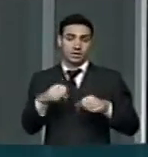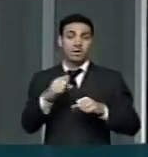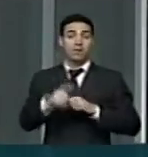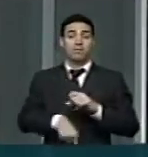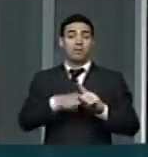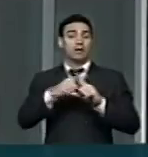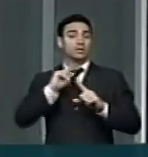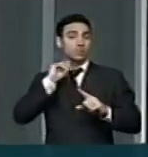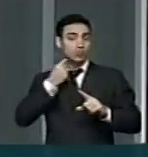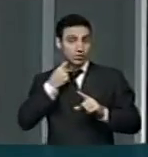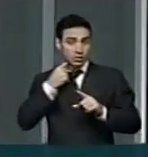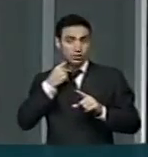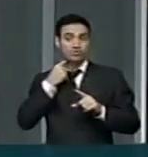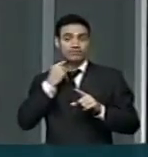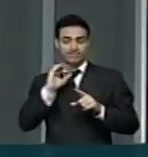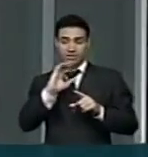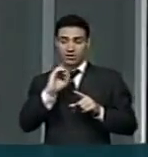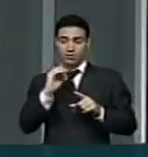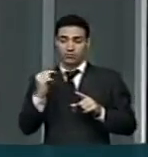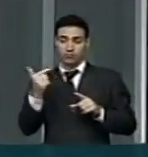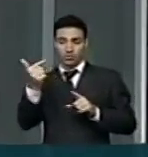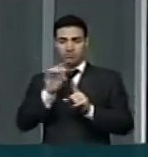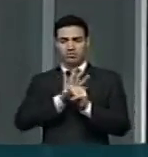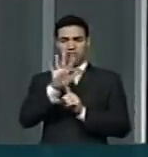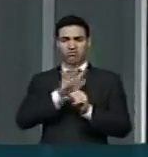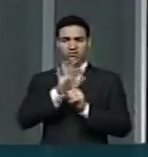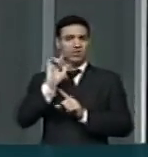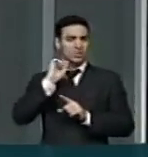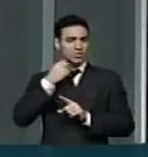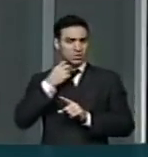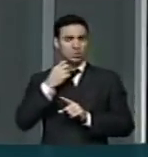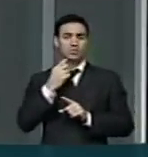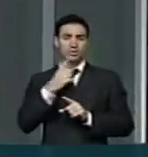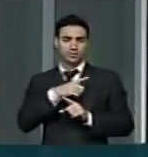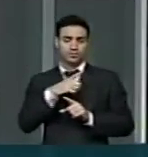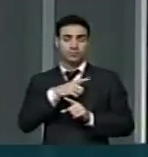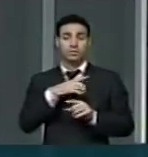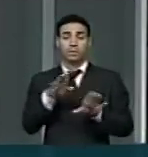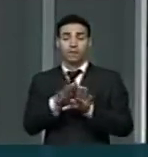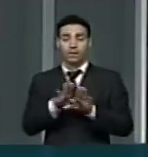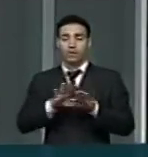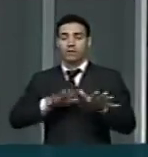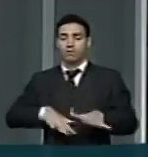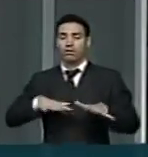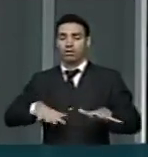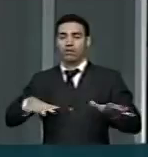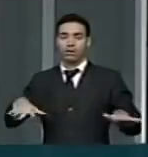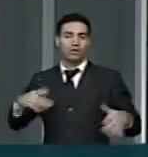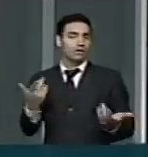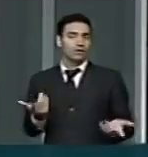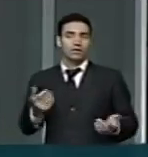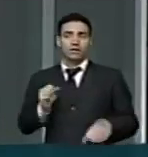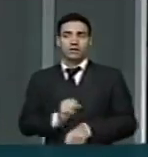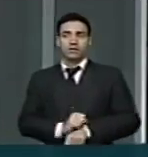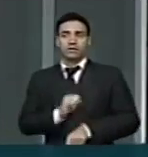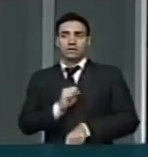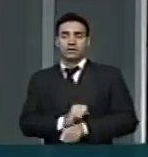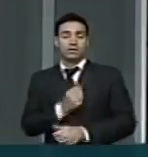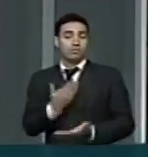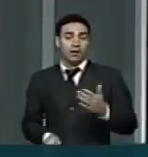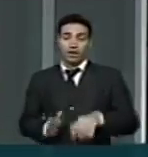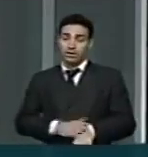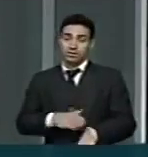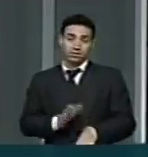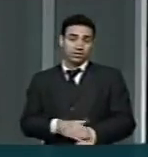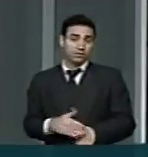está aumentando cada vez mais a poluição nos nossos grandes centros urbanos e congestionamentos, a perda de tempo, os congestionamentos estão aumentando